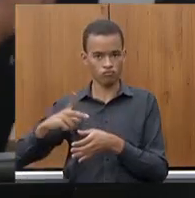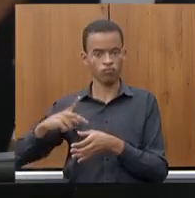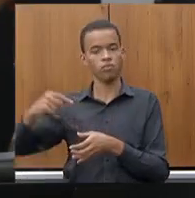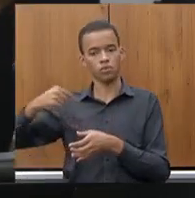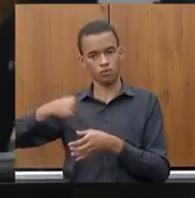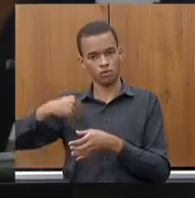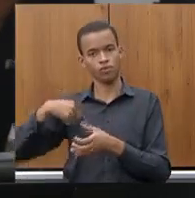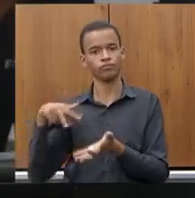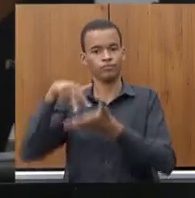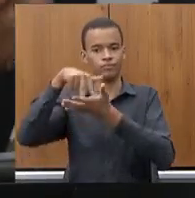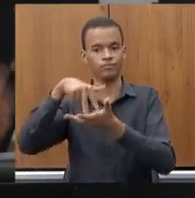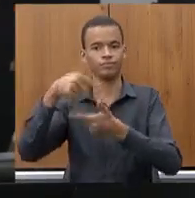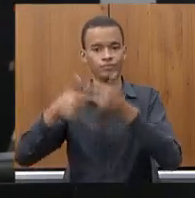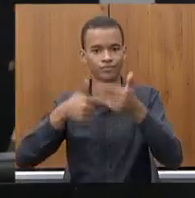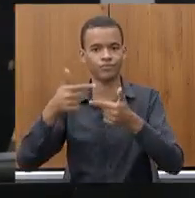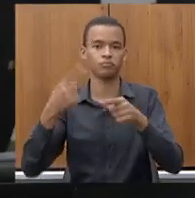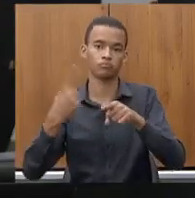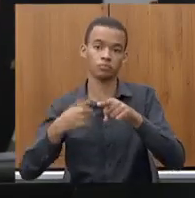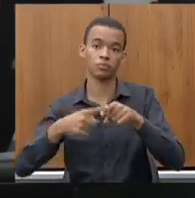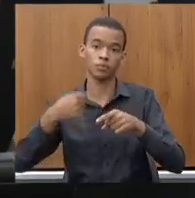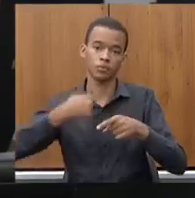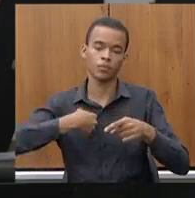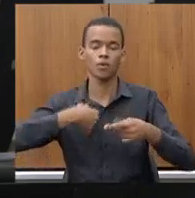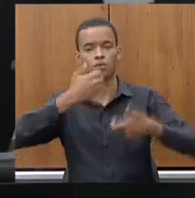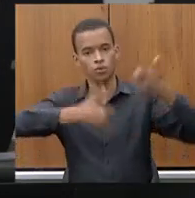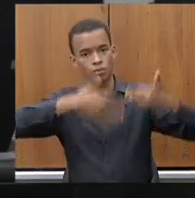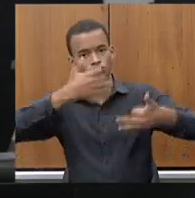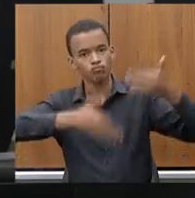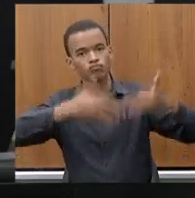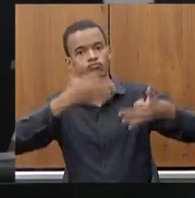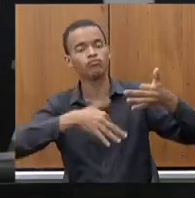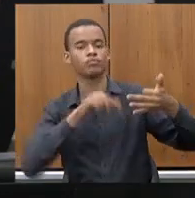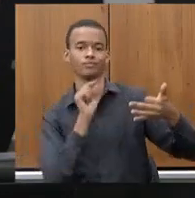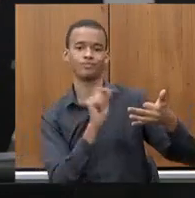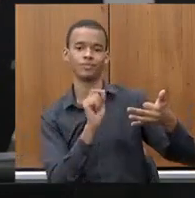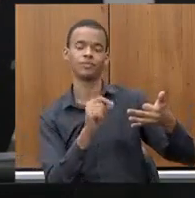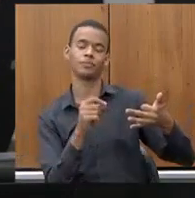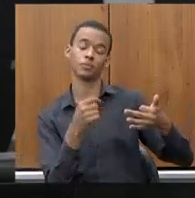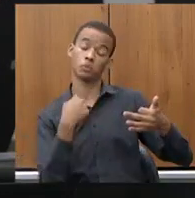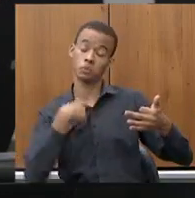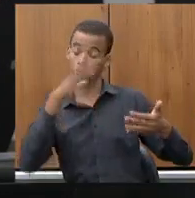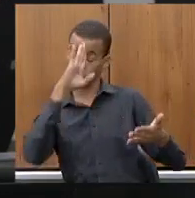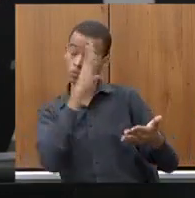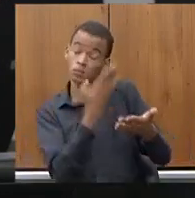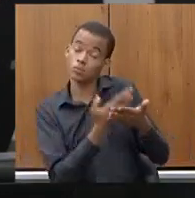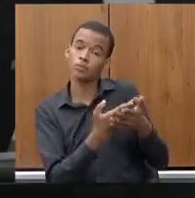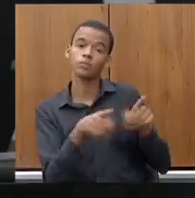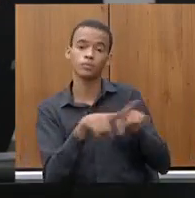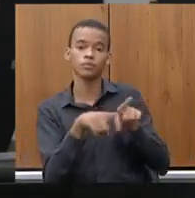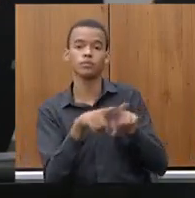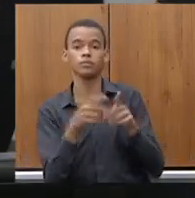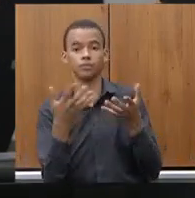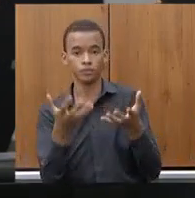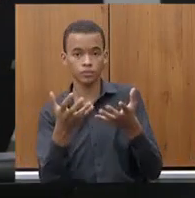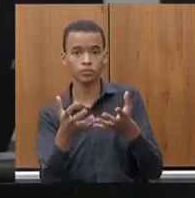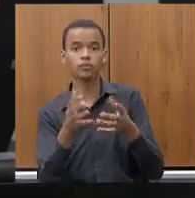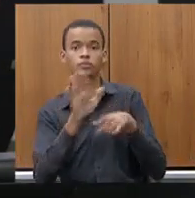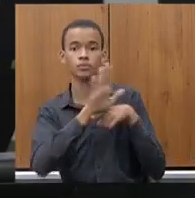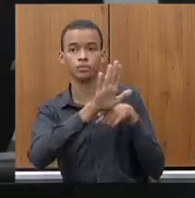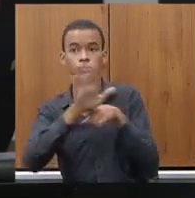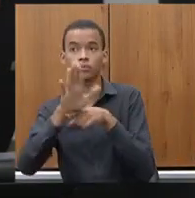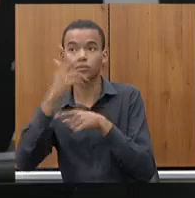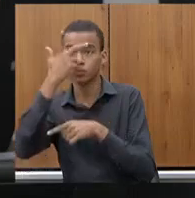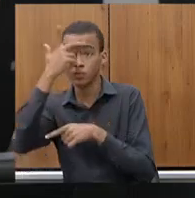eu desenvolvi uma argumentação para justificar a minha posição, que é o que eu acredito, e para tentar convencer as pessoas